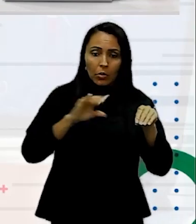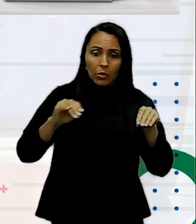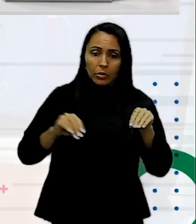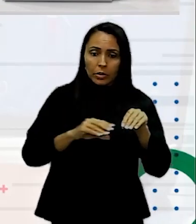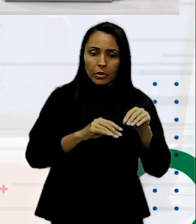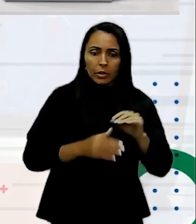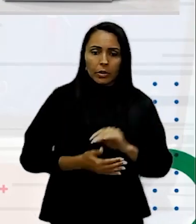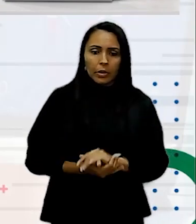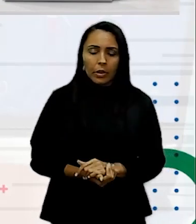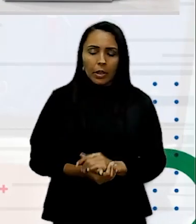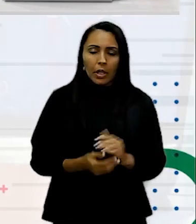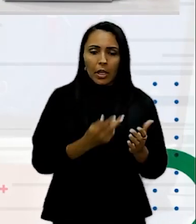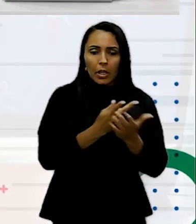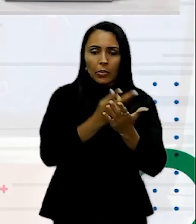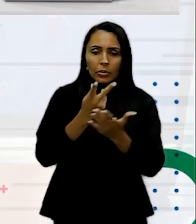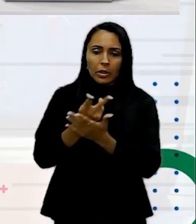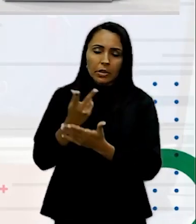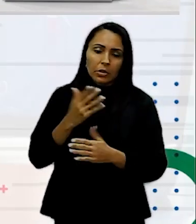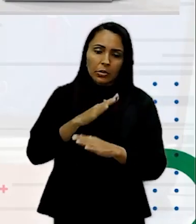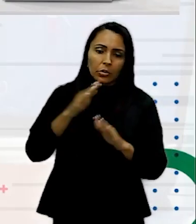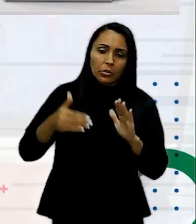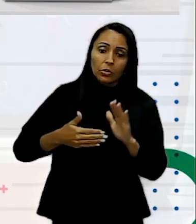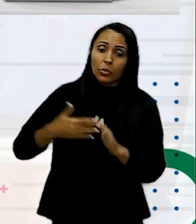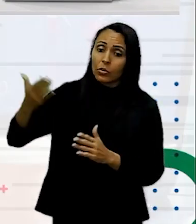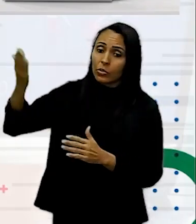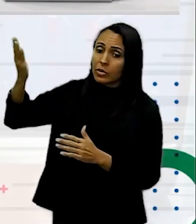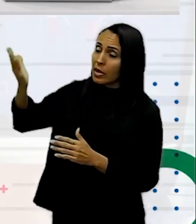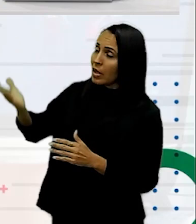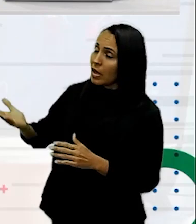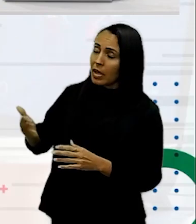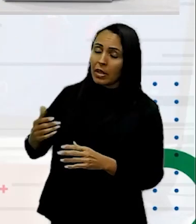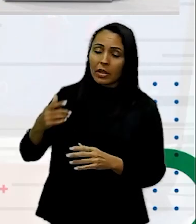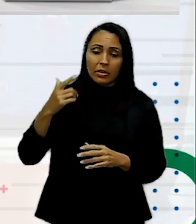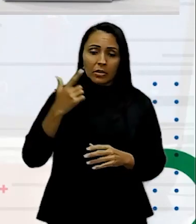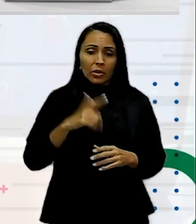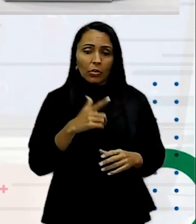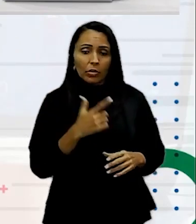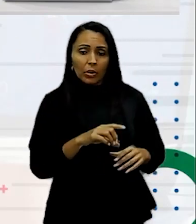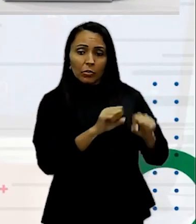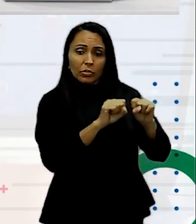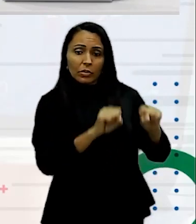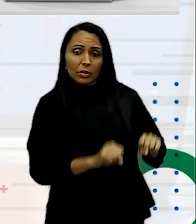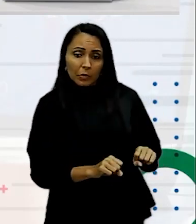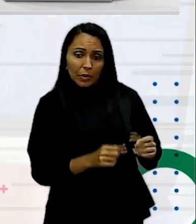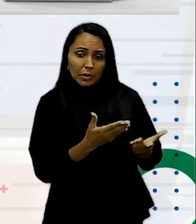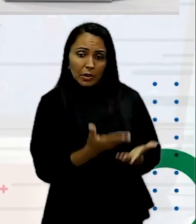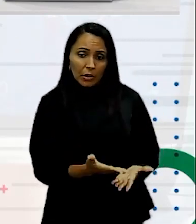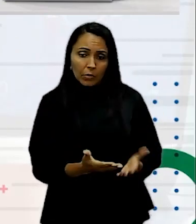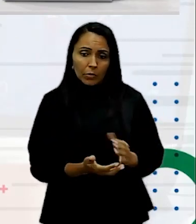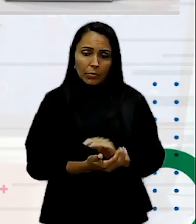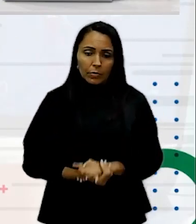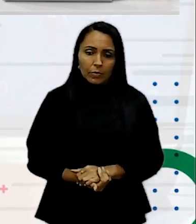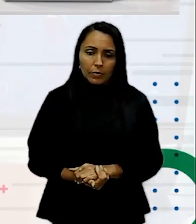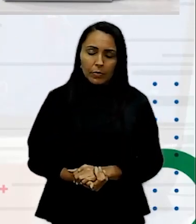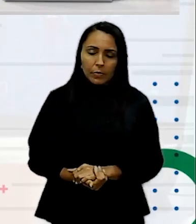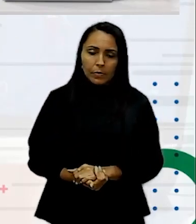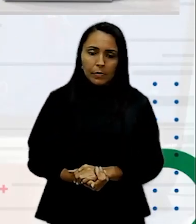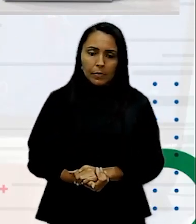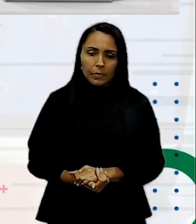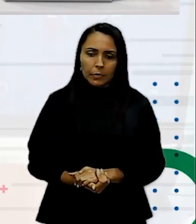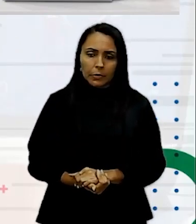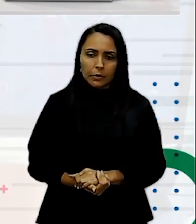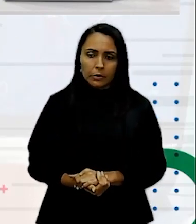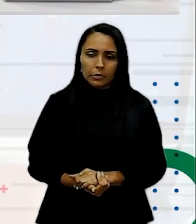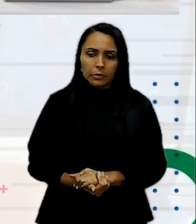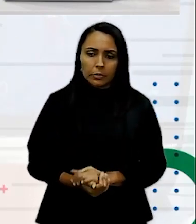Acontece que todos eles Não têm Um padrão Eles parecem que não fazem parte Da mesma família Certo? Então